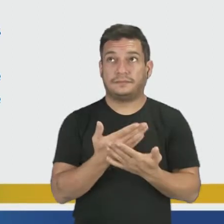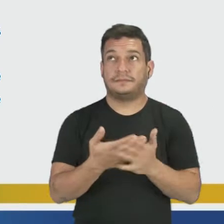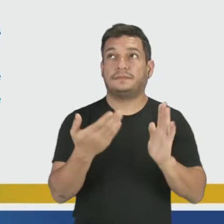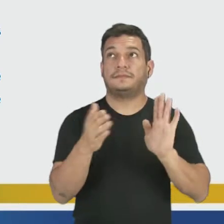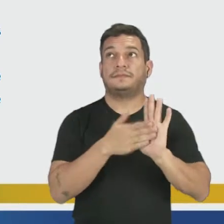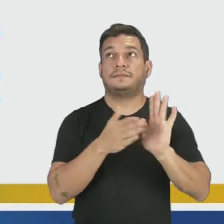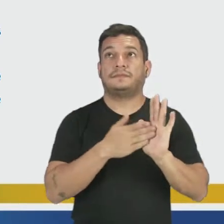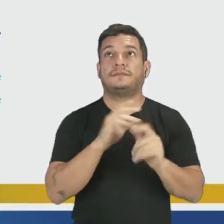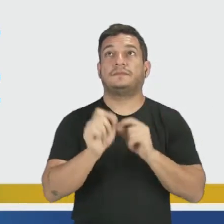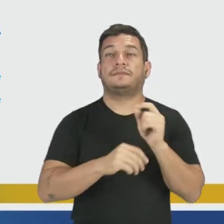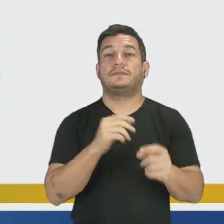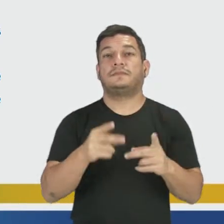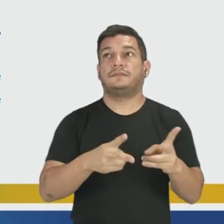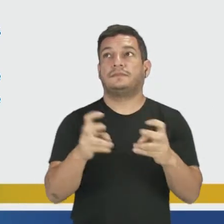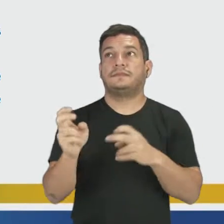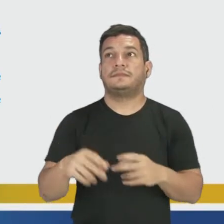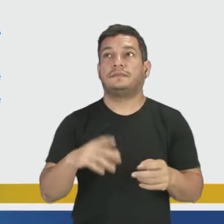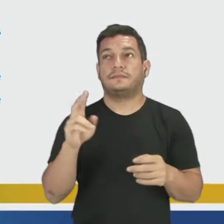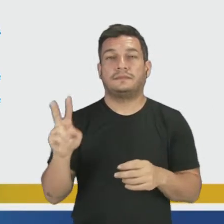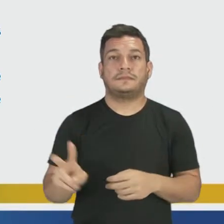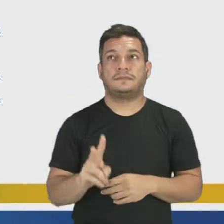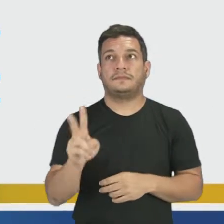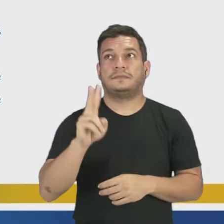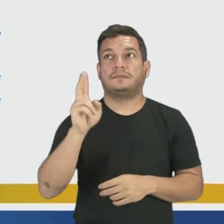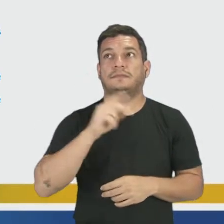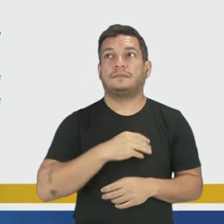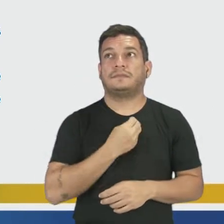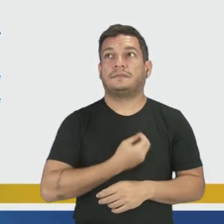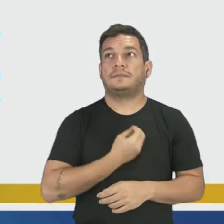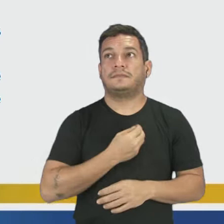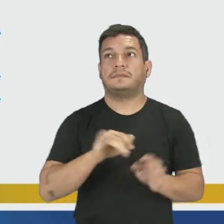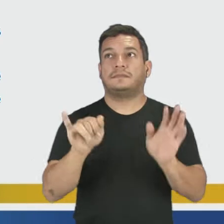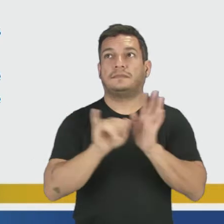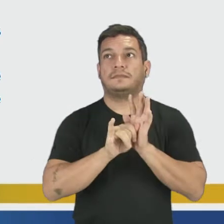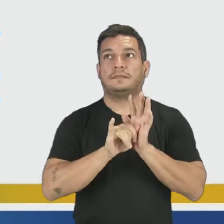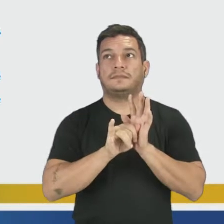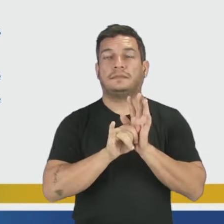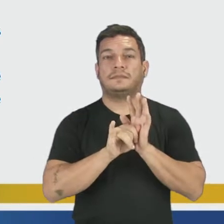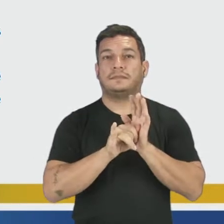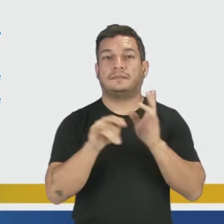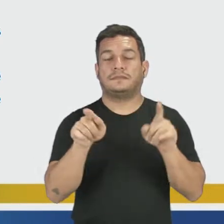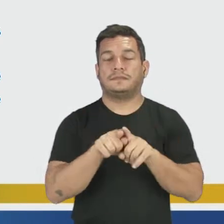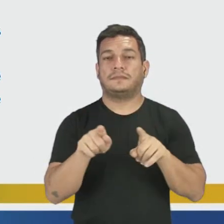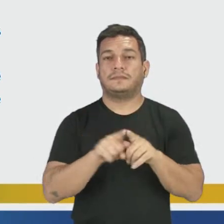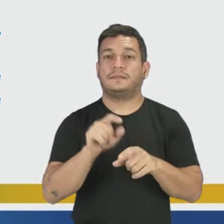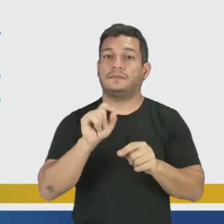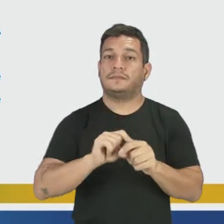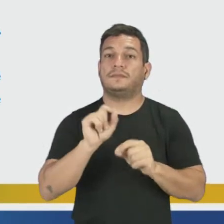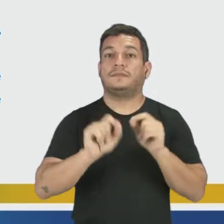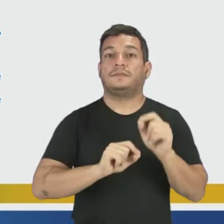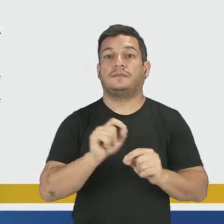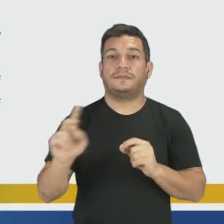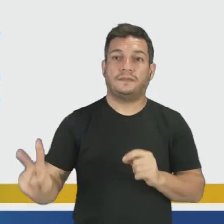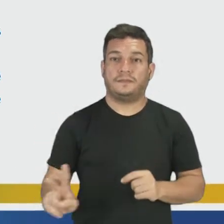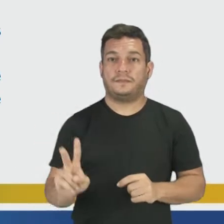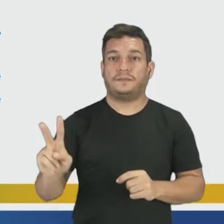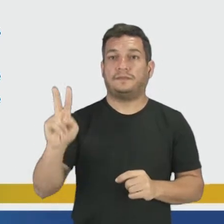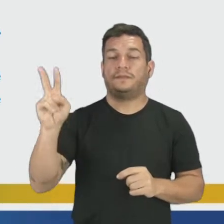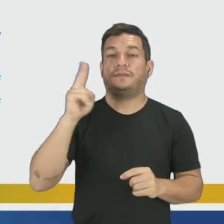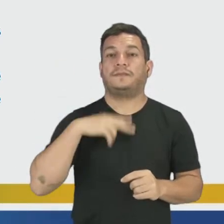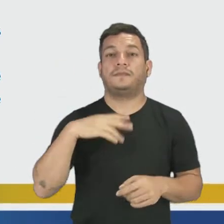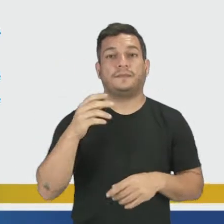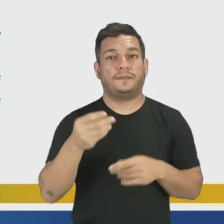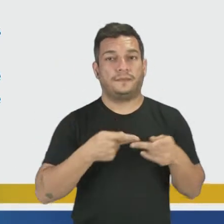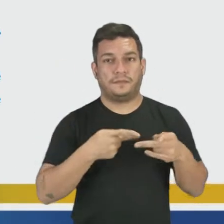identificar os valores centrais presentes na nossa identidade e fazer desses valores as